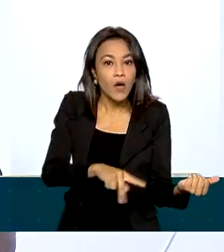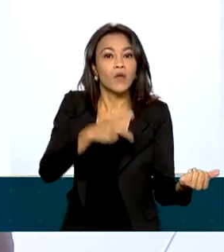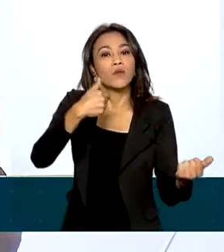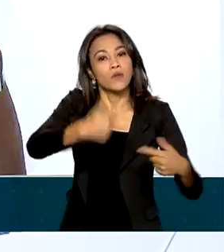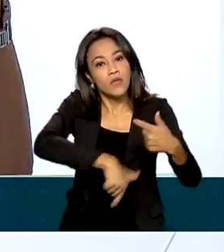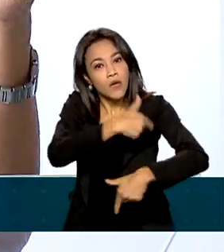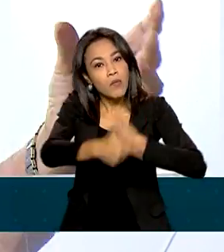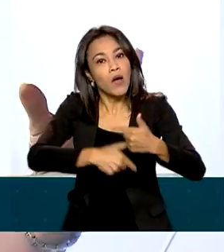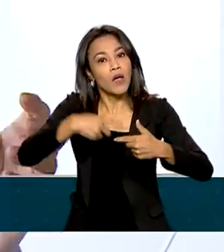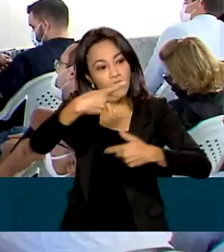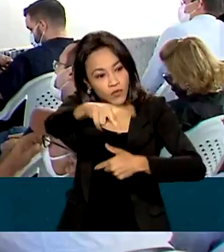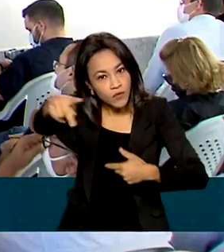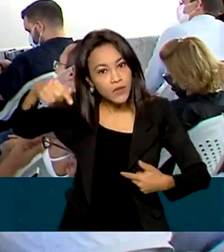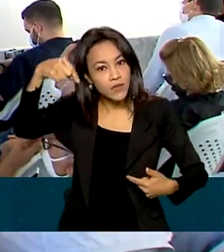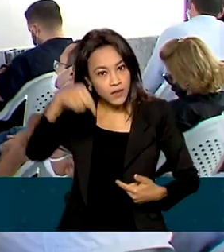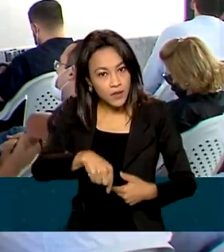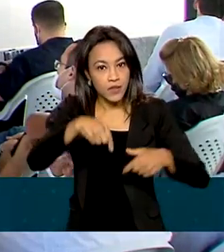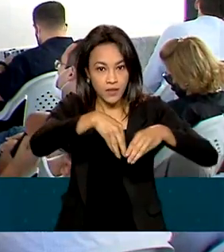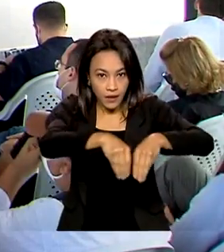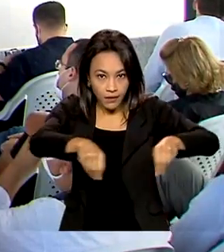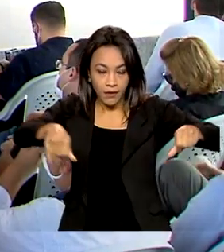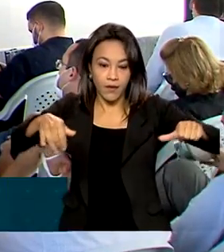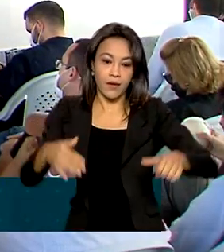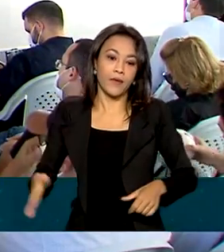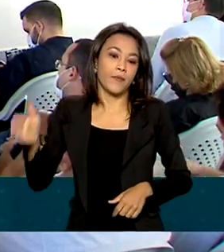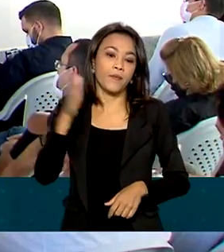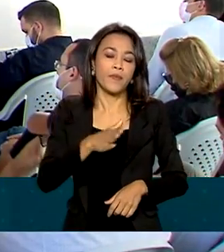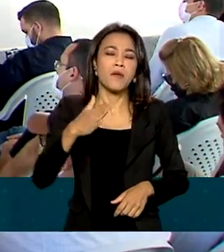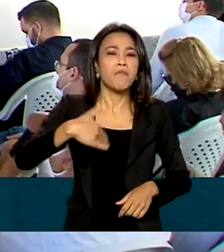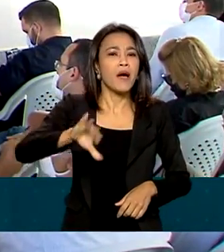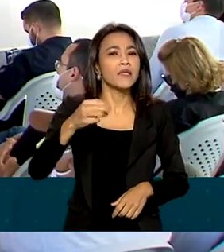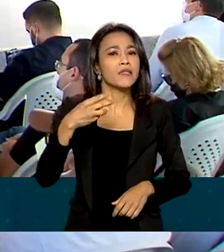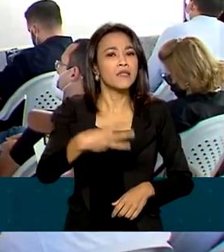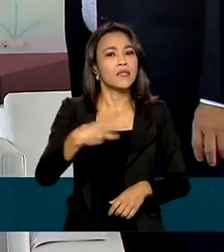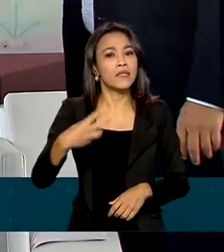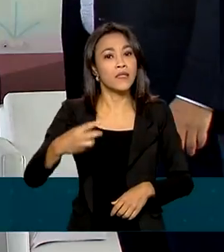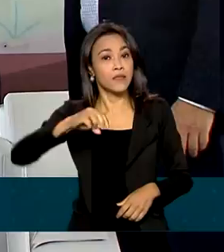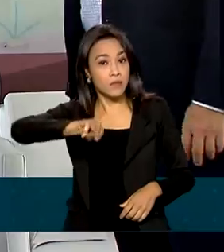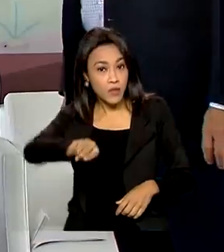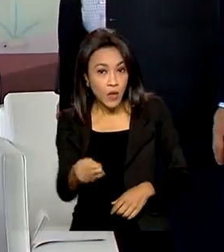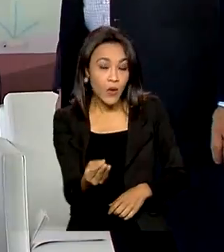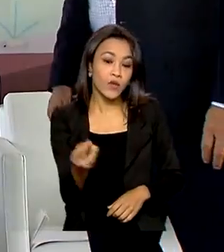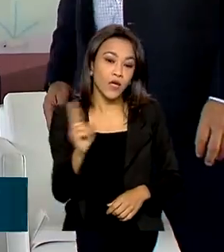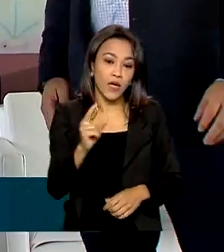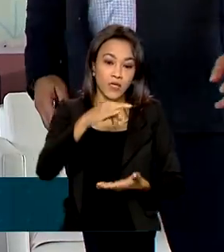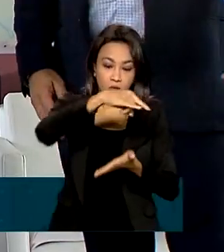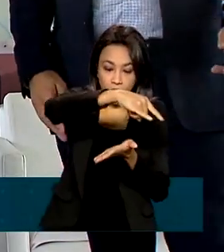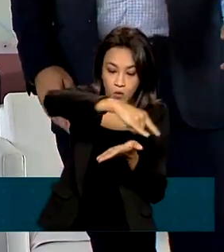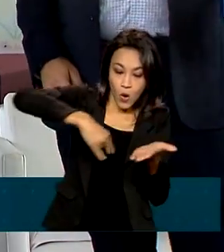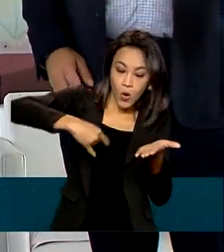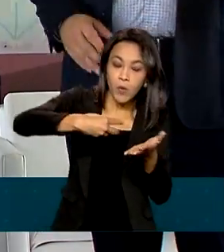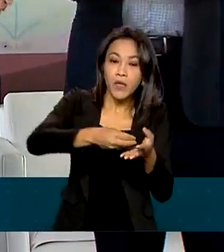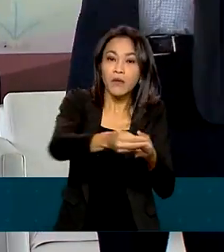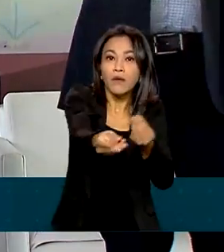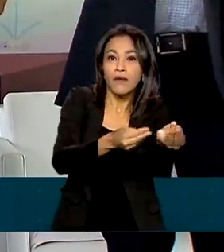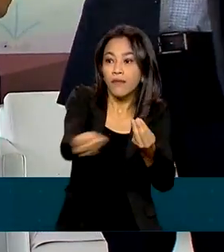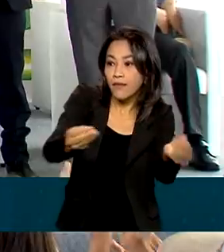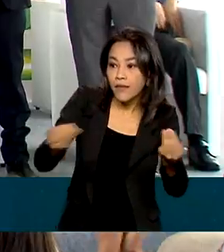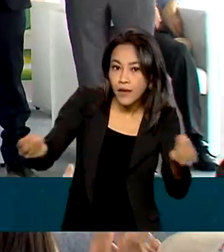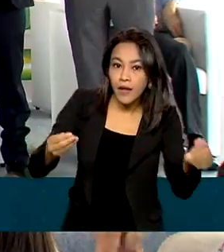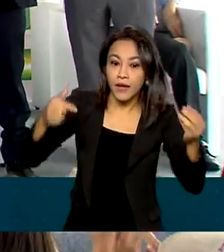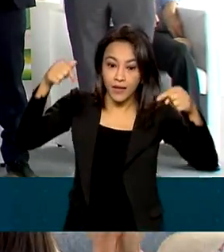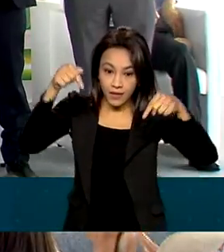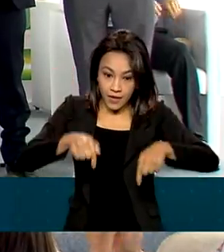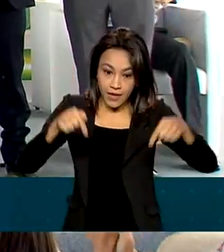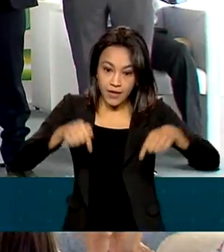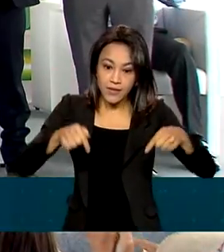um de vocês nessa terra. Com um aporte de mais de 33 milhões de reais, as entregas de títulos na fazenda Uruanã são as maiores